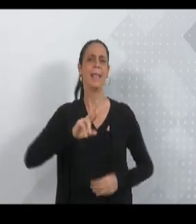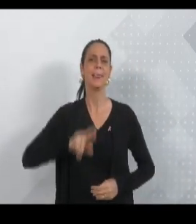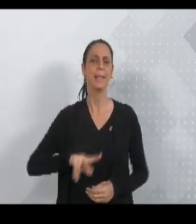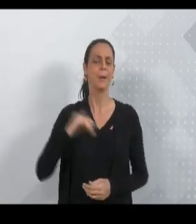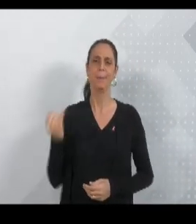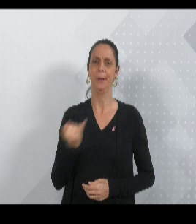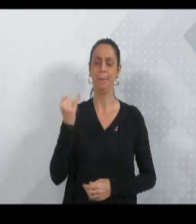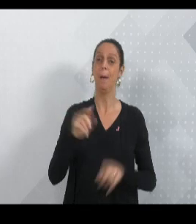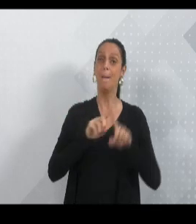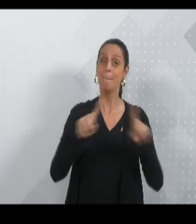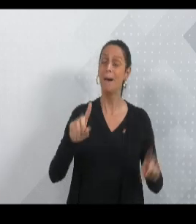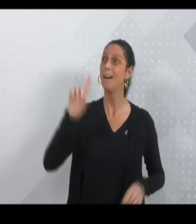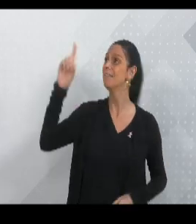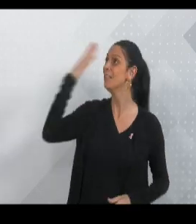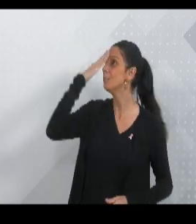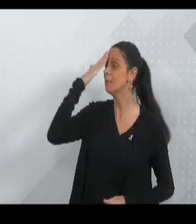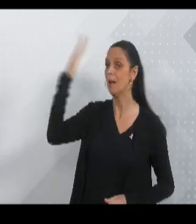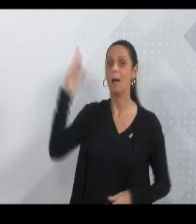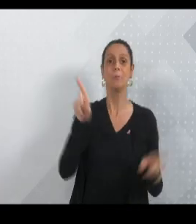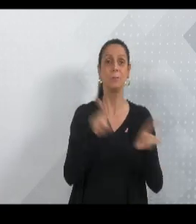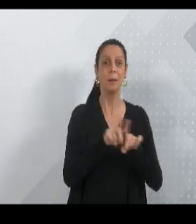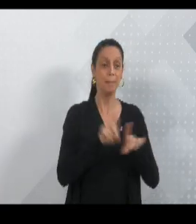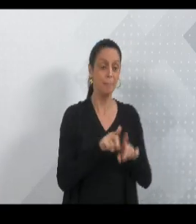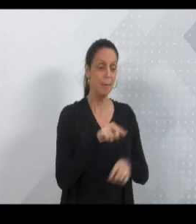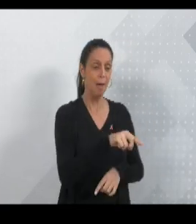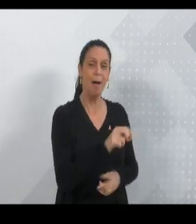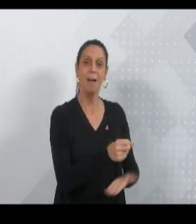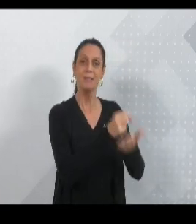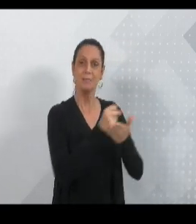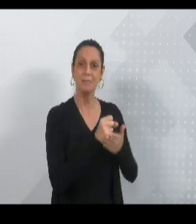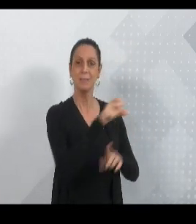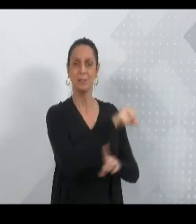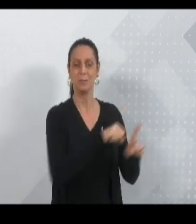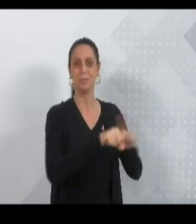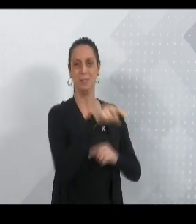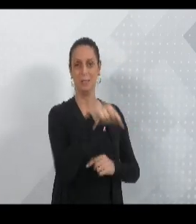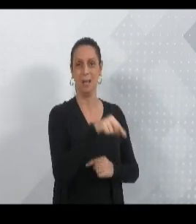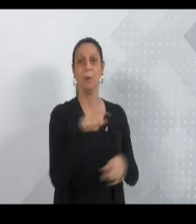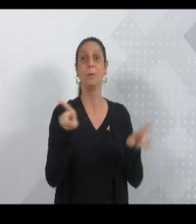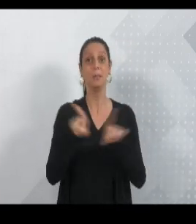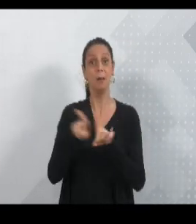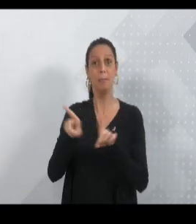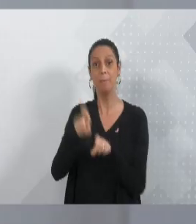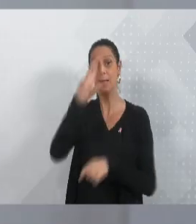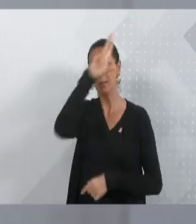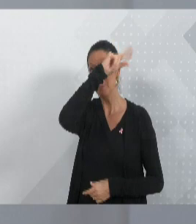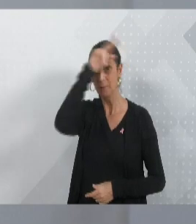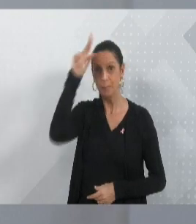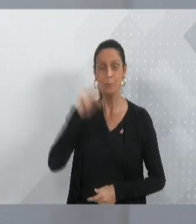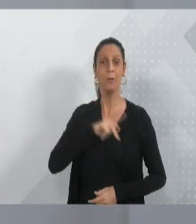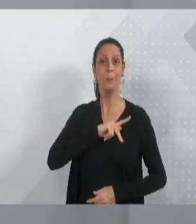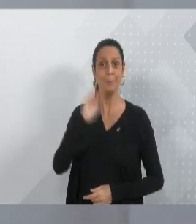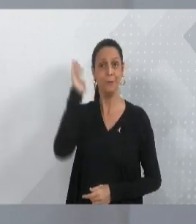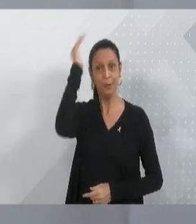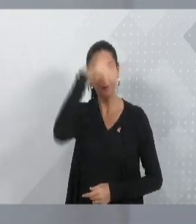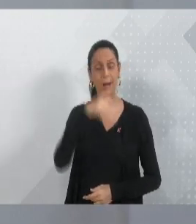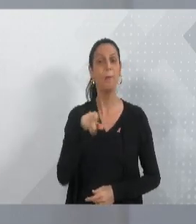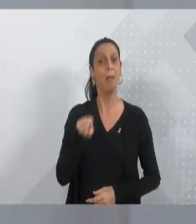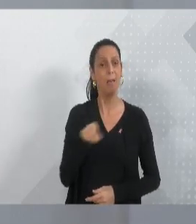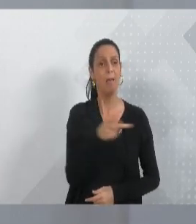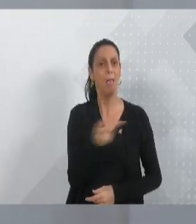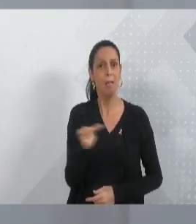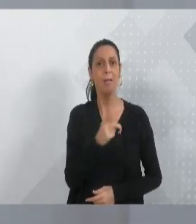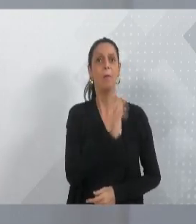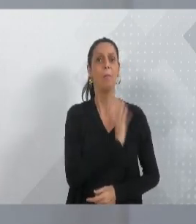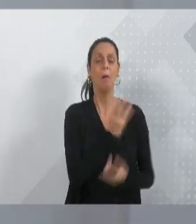agradecer o pessoal da assistência social, o executivo, a gestão, tiveram a sensibilidade, quando fizemos reuniões para